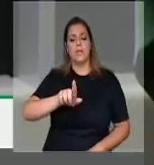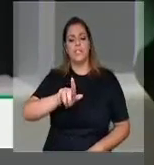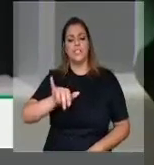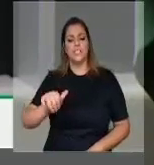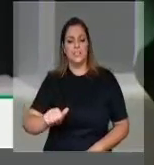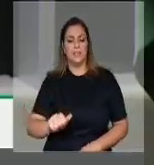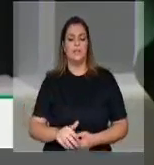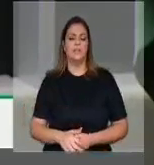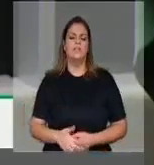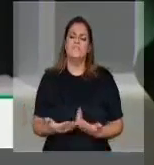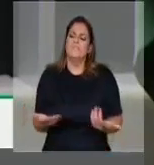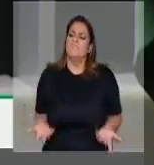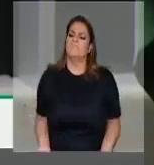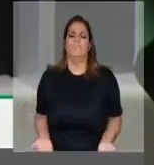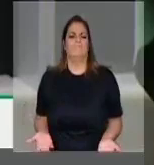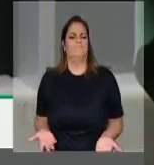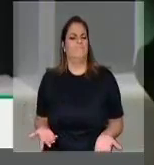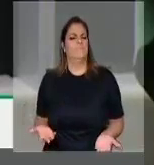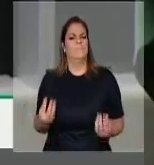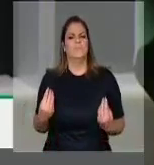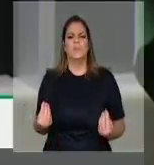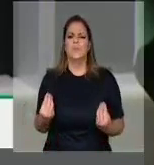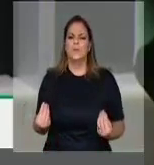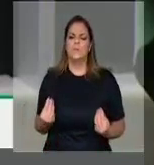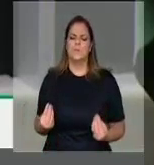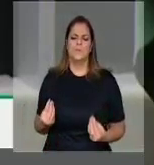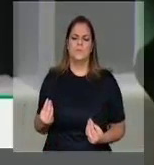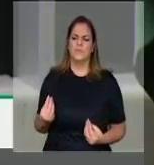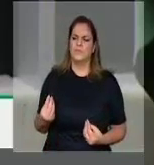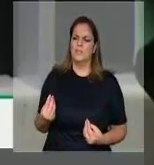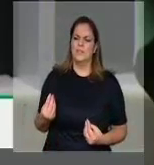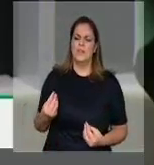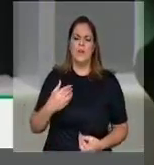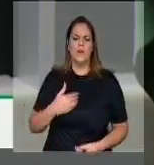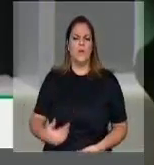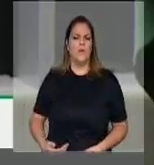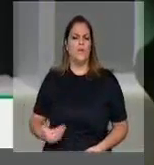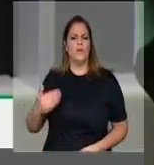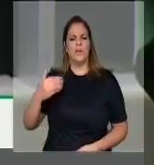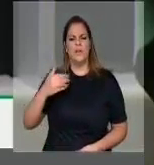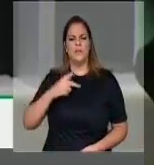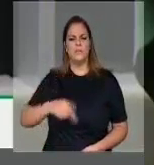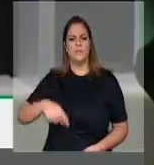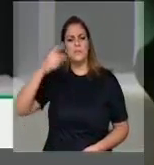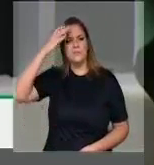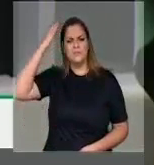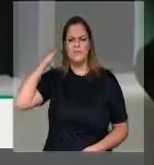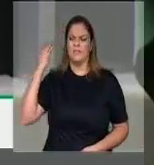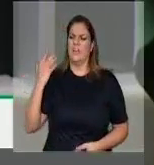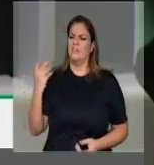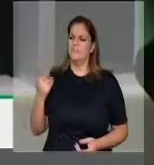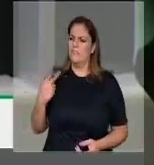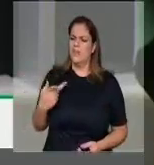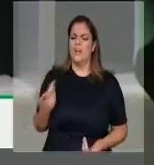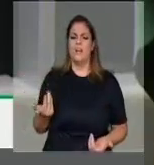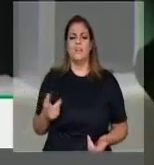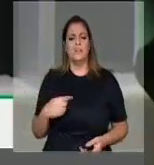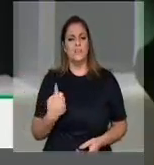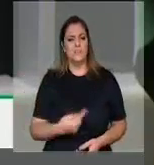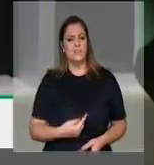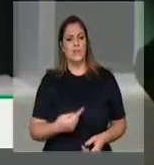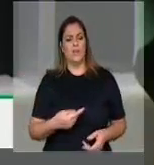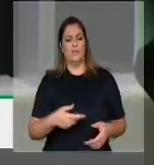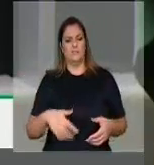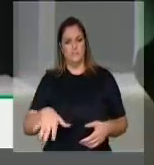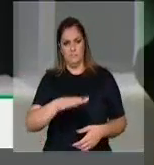nosso repúdio ao governo Temer e parabenizamos os servidores da Rádio Nacional da Amazônia. Nós, amazônia,